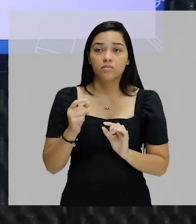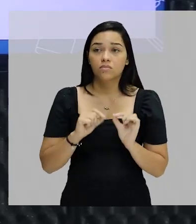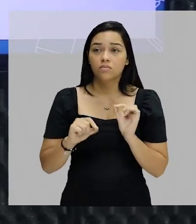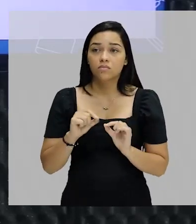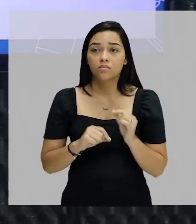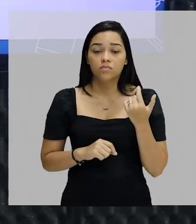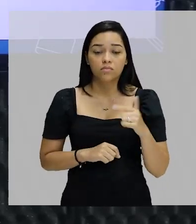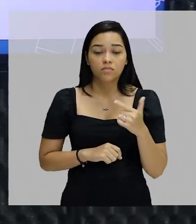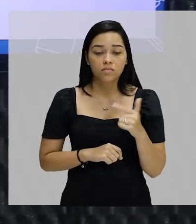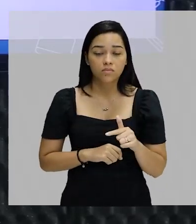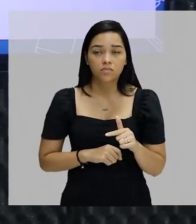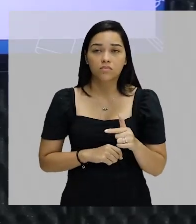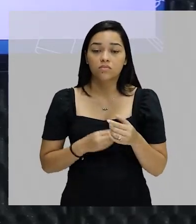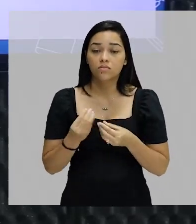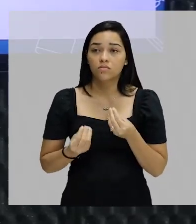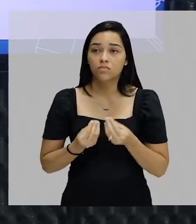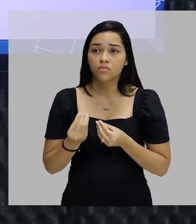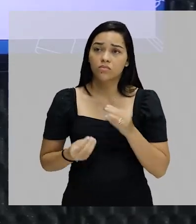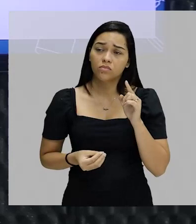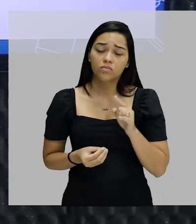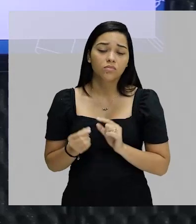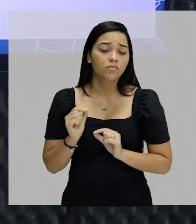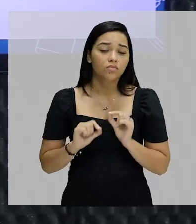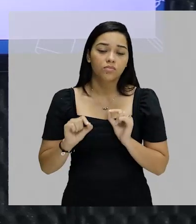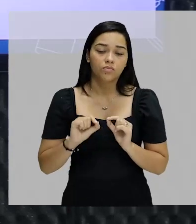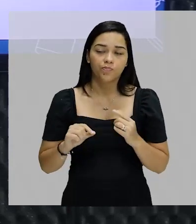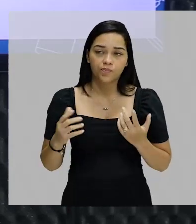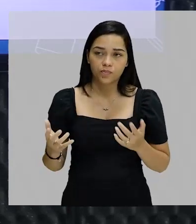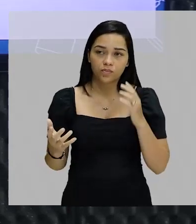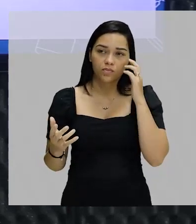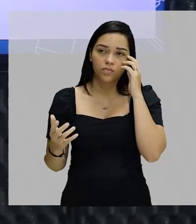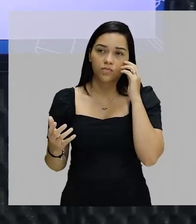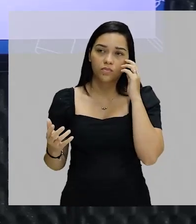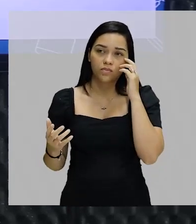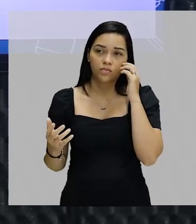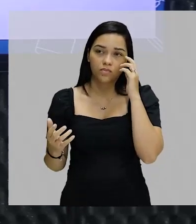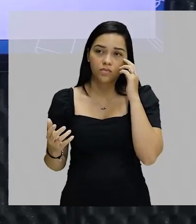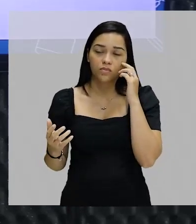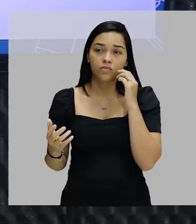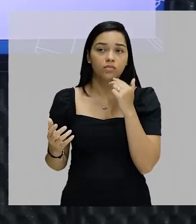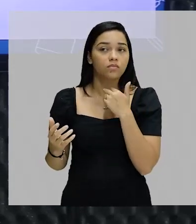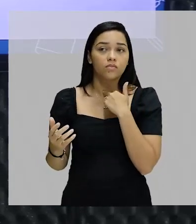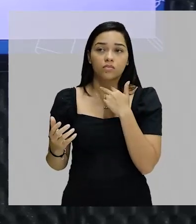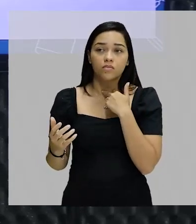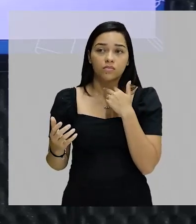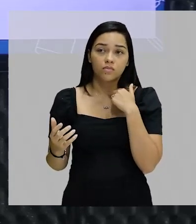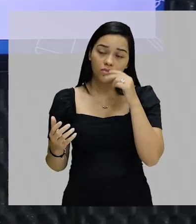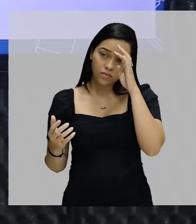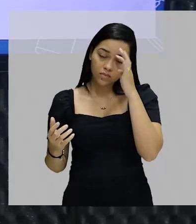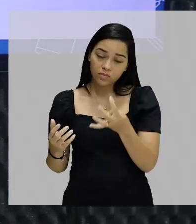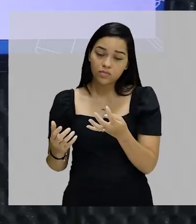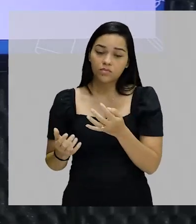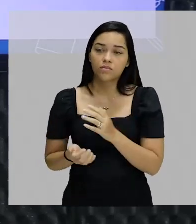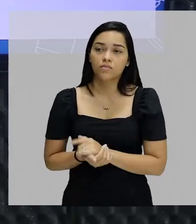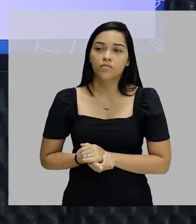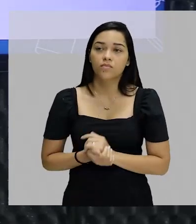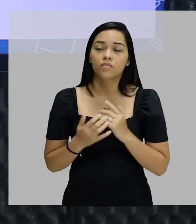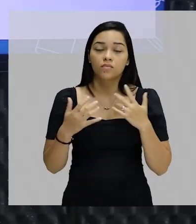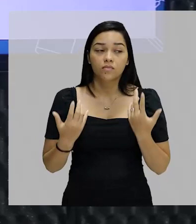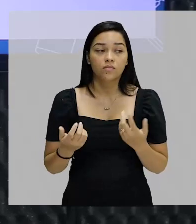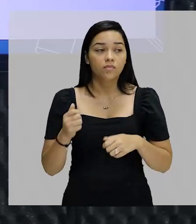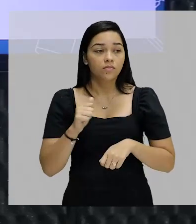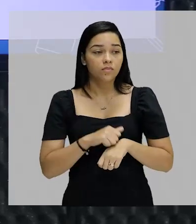praticamente incontornável. O que é uma coisa incontornável? É aquilo que não se pode contornar, ou seja, não se pode resolver. Então a